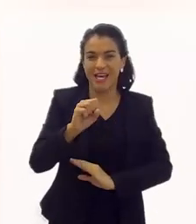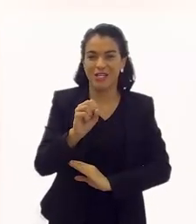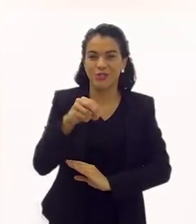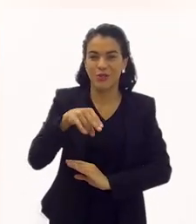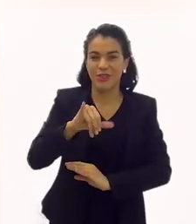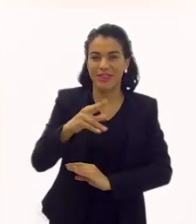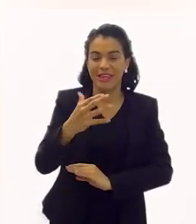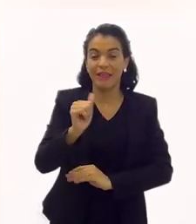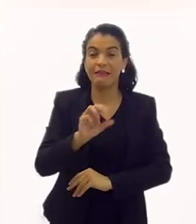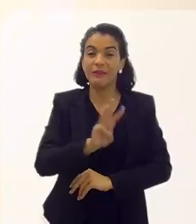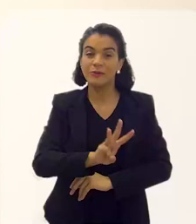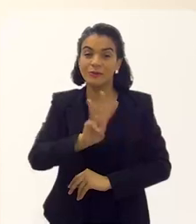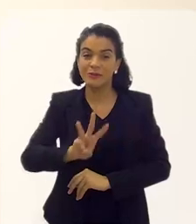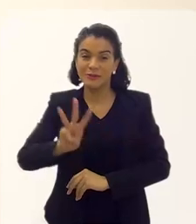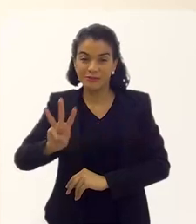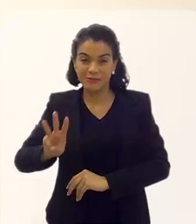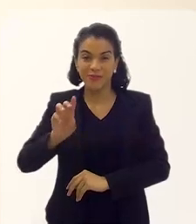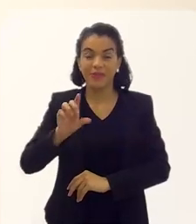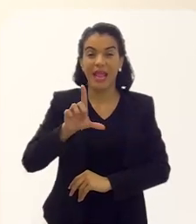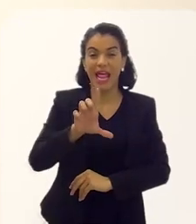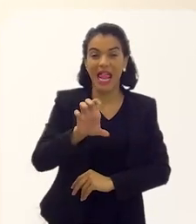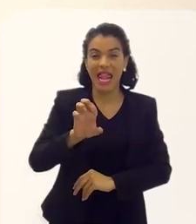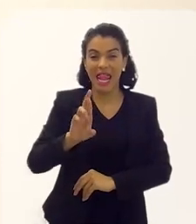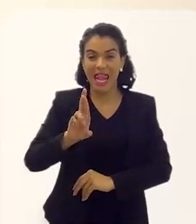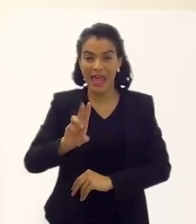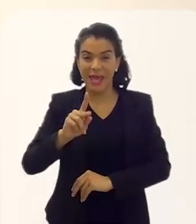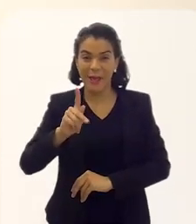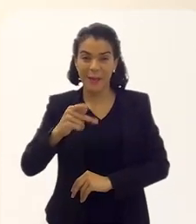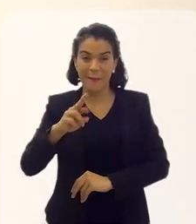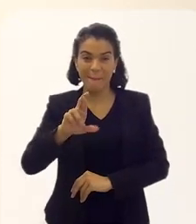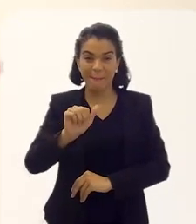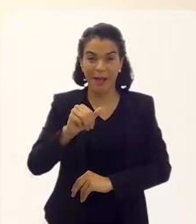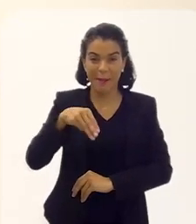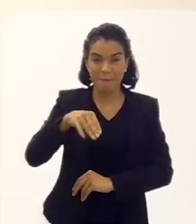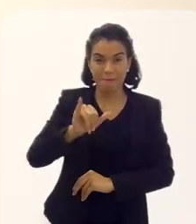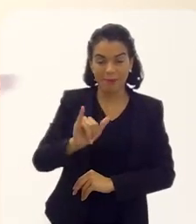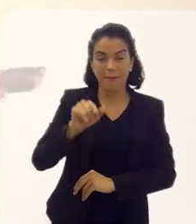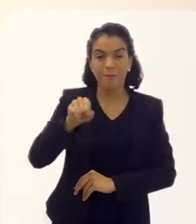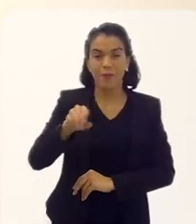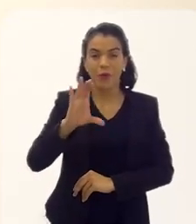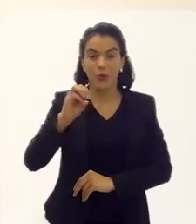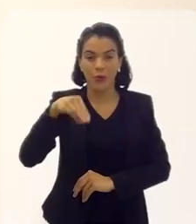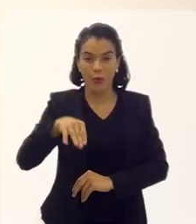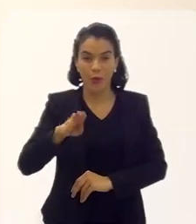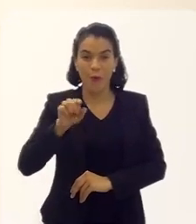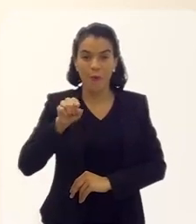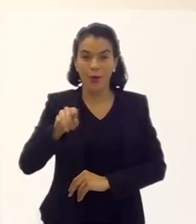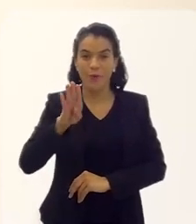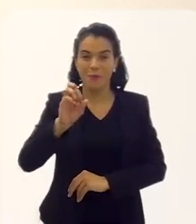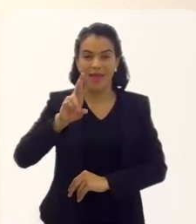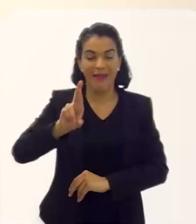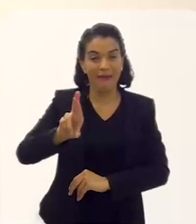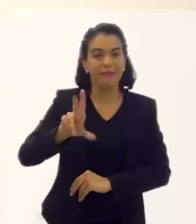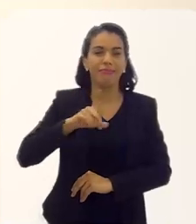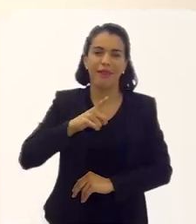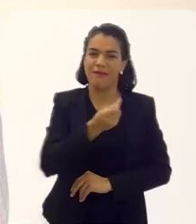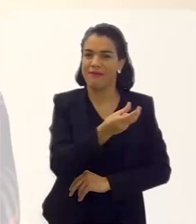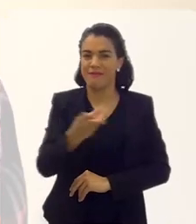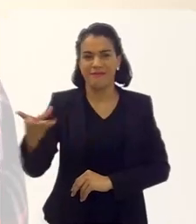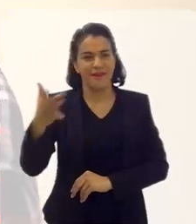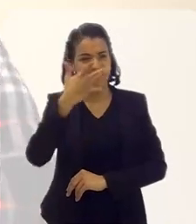é que a gente pode te encontrar, Soninha? Ah, vê lá no site www.lepramim.com.br. Você vai ver com